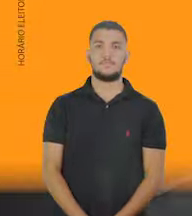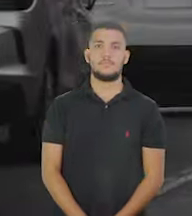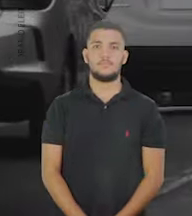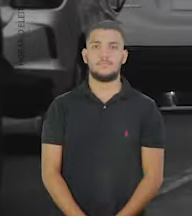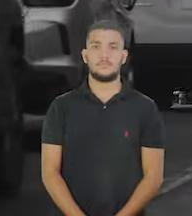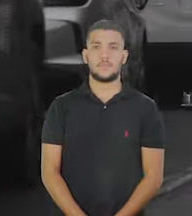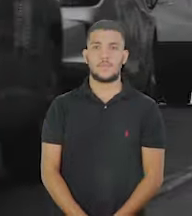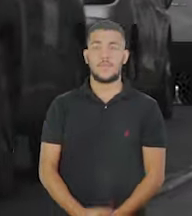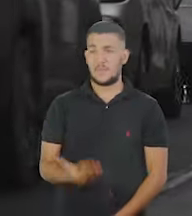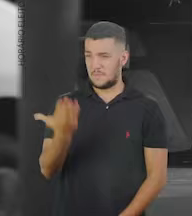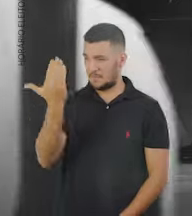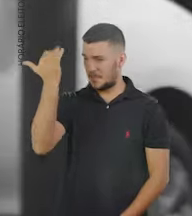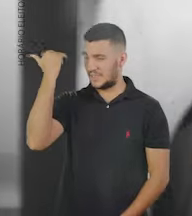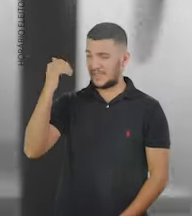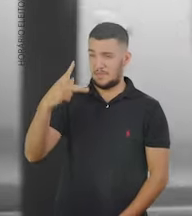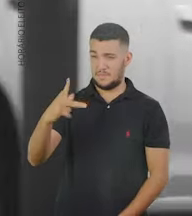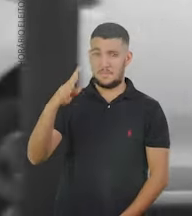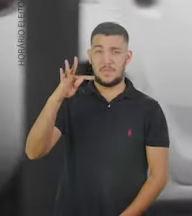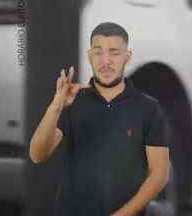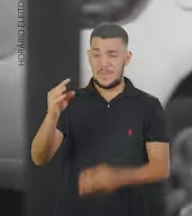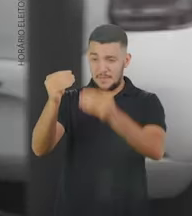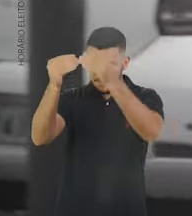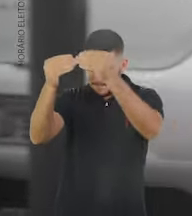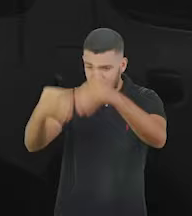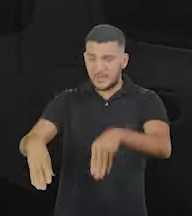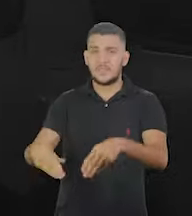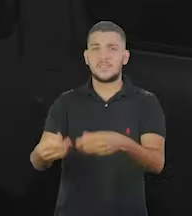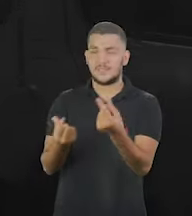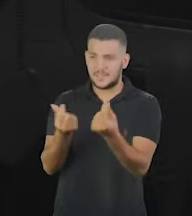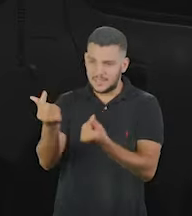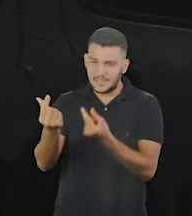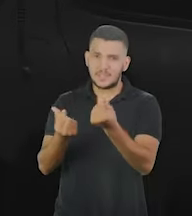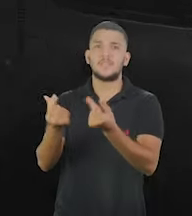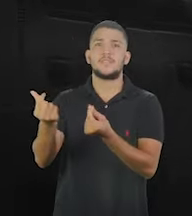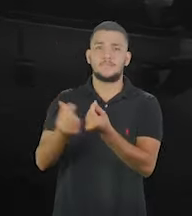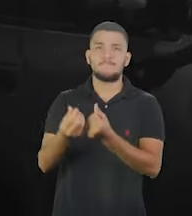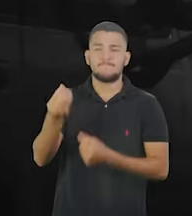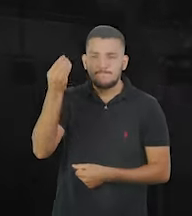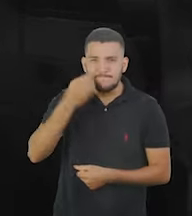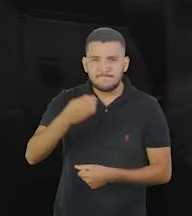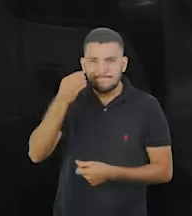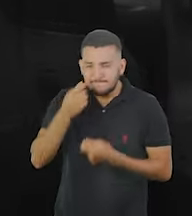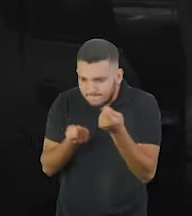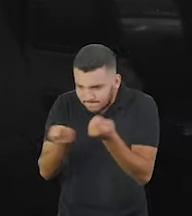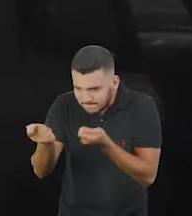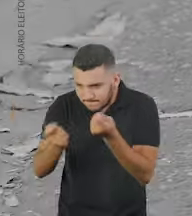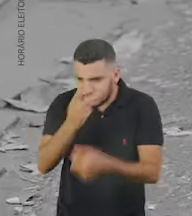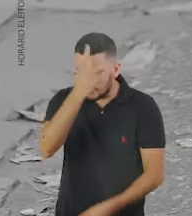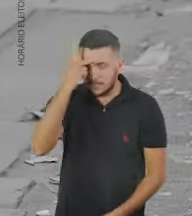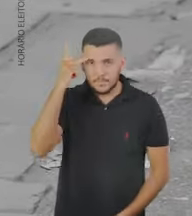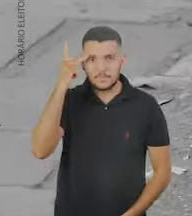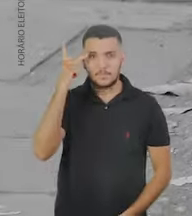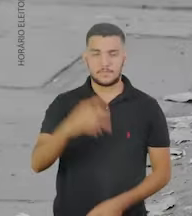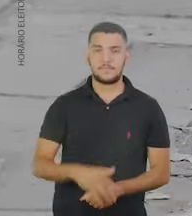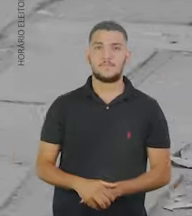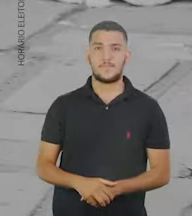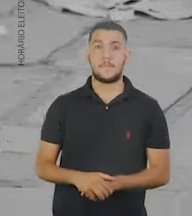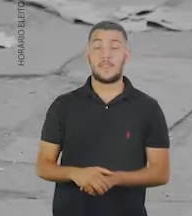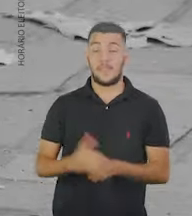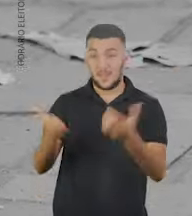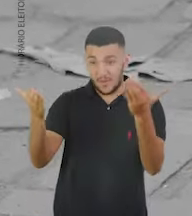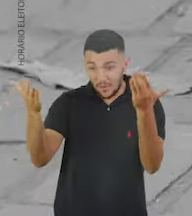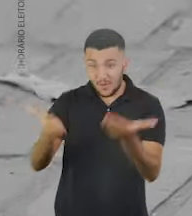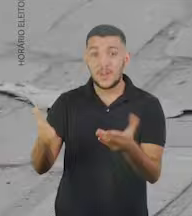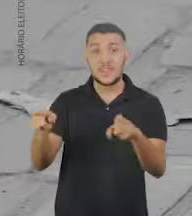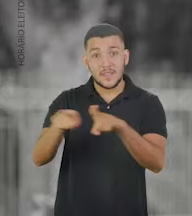Os governos petistas desmantelaram a nossa economia e tentaram controlar a nossa gente. E a atual